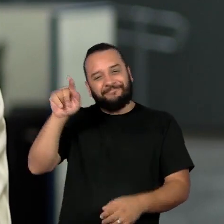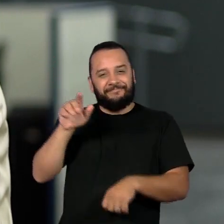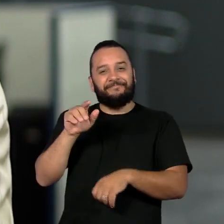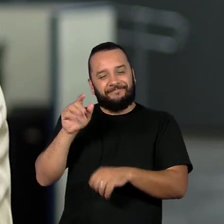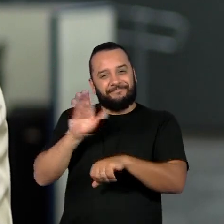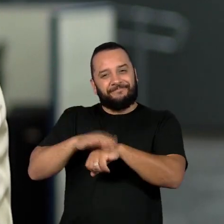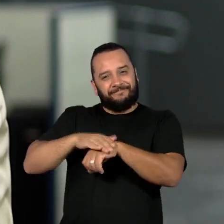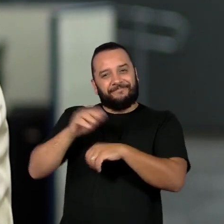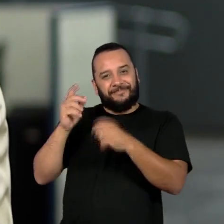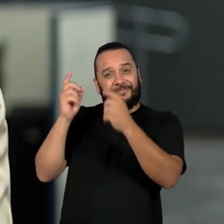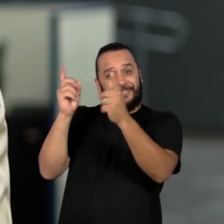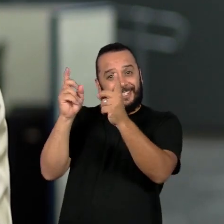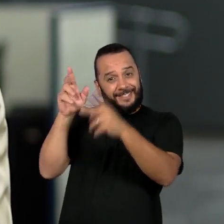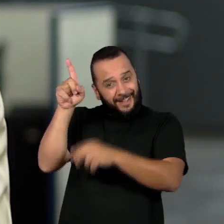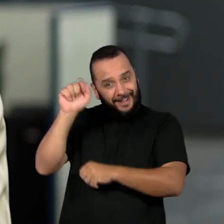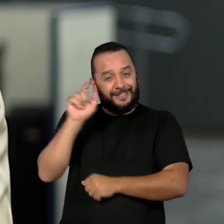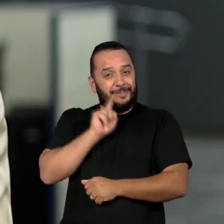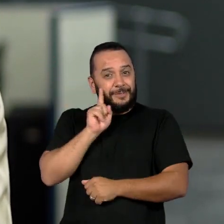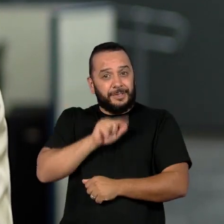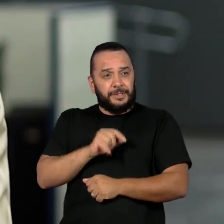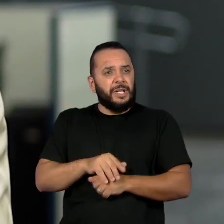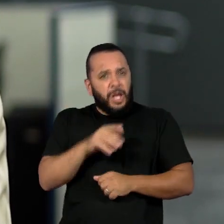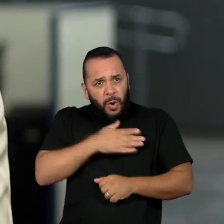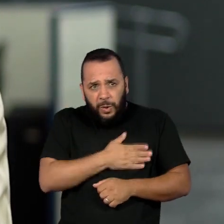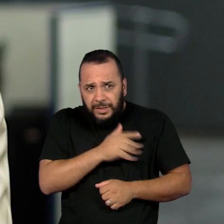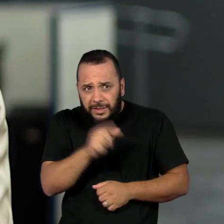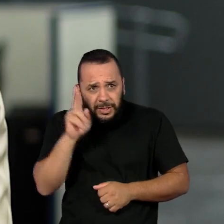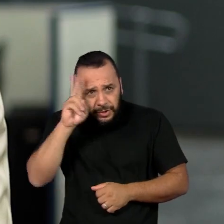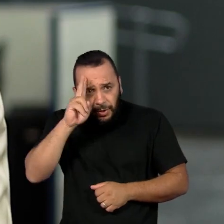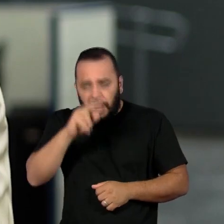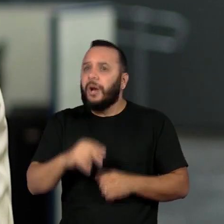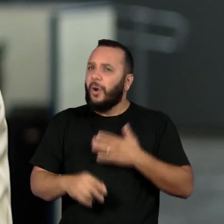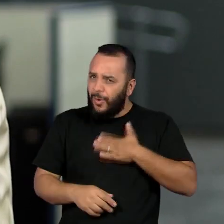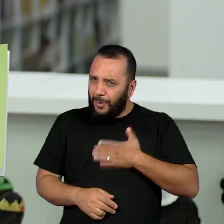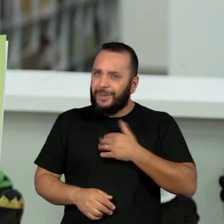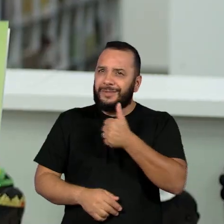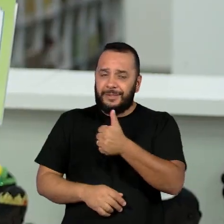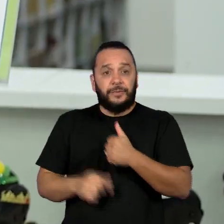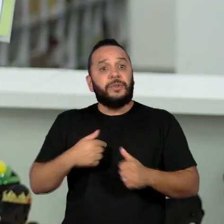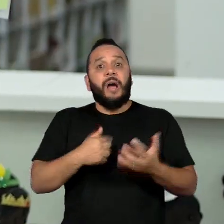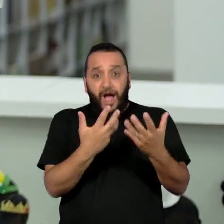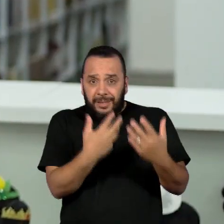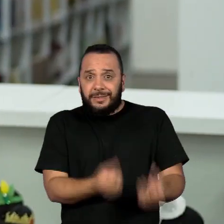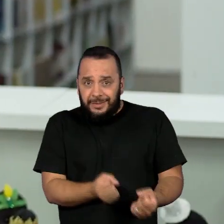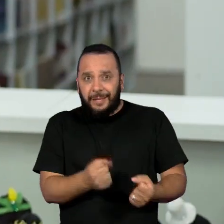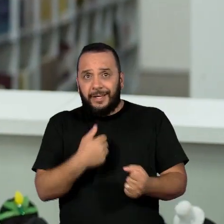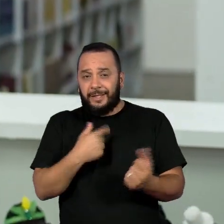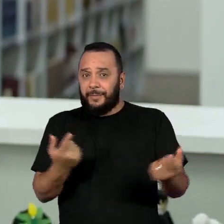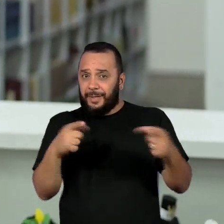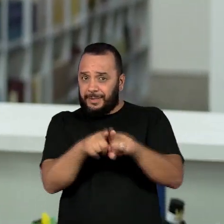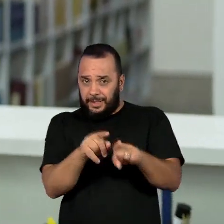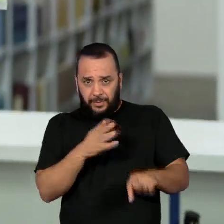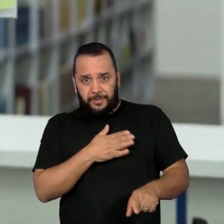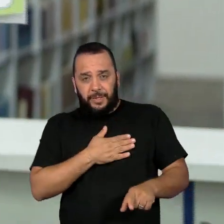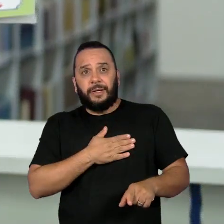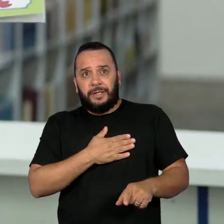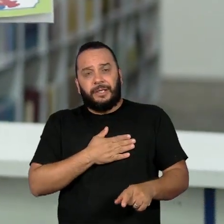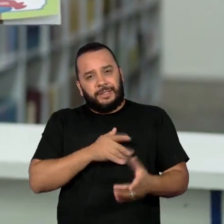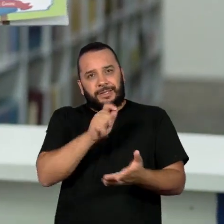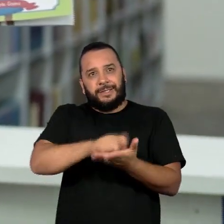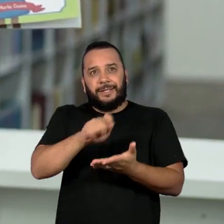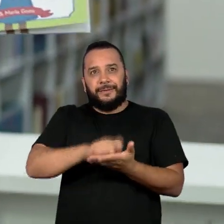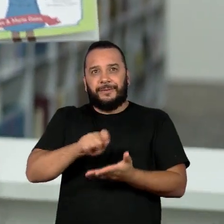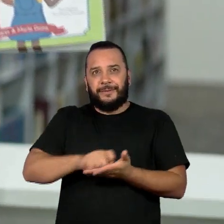E aí eu falei assim, mas eles estão gostando da história? Eu falei, estou gostando. Eu falei assim, você aceita fazer uma parceria comigo? A gente escrever sobre